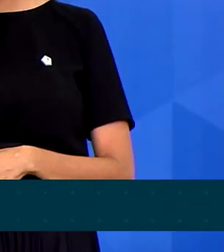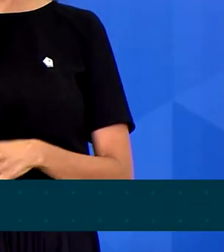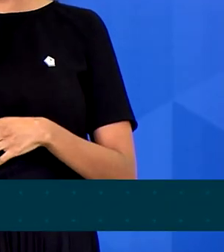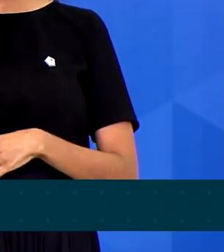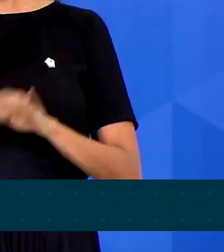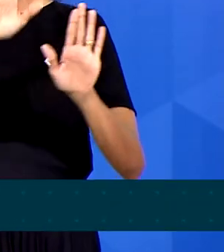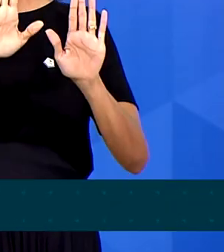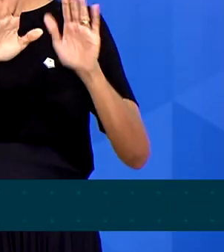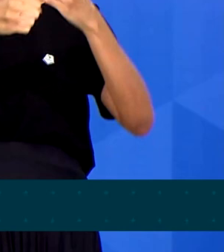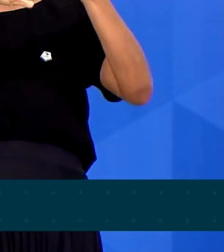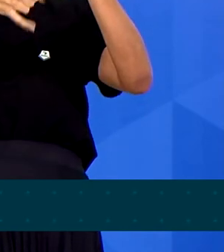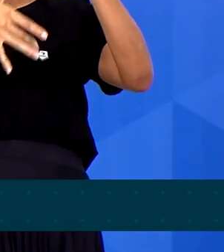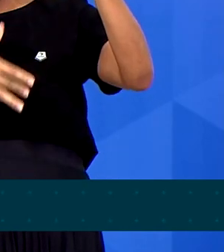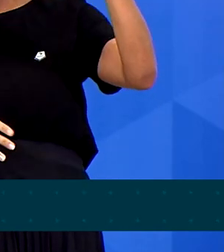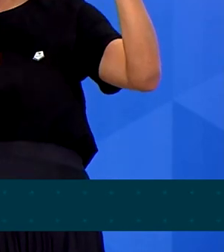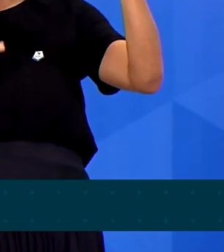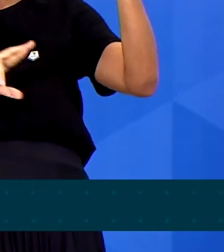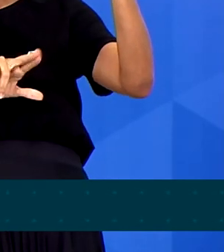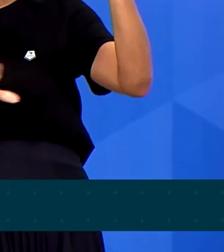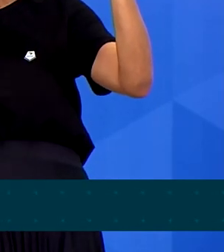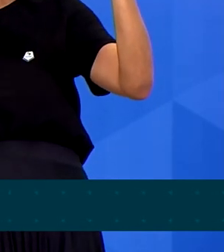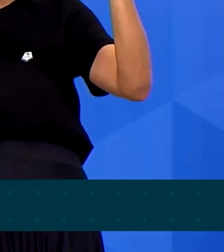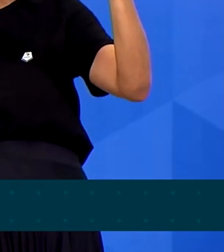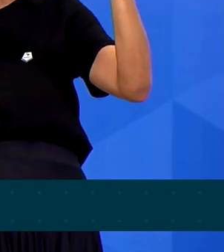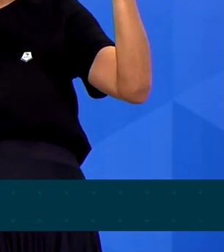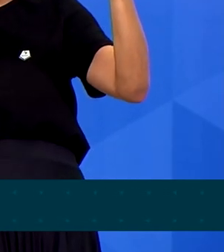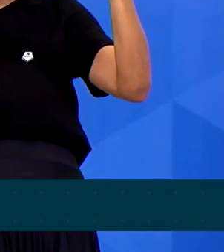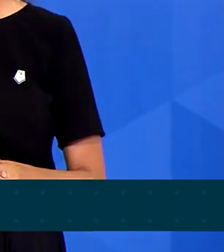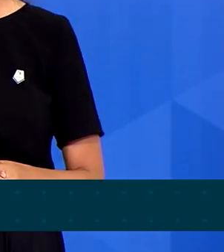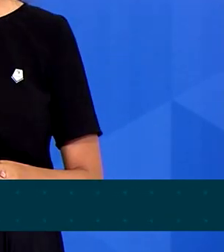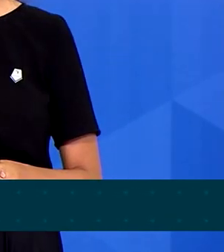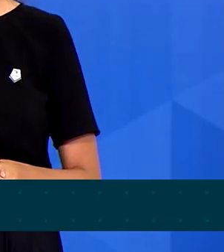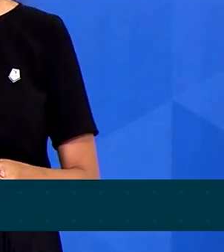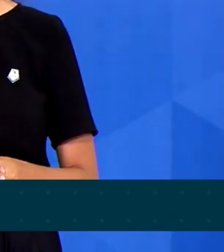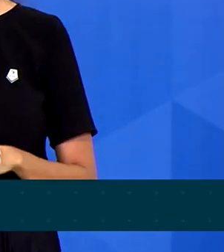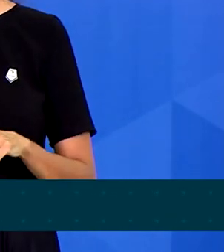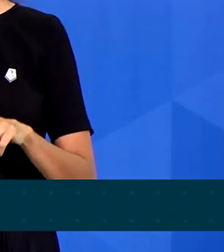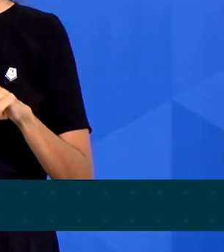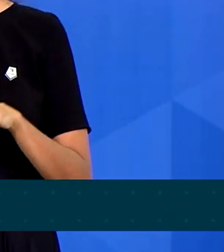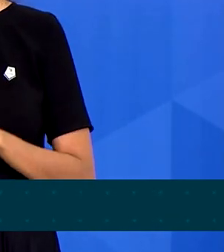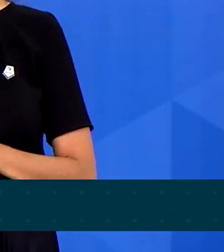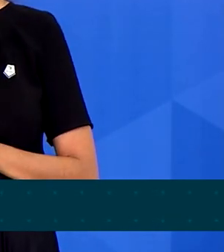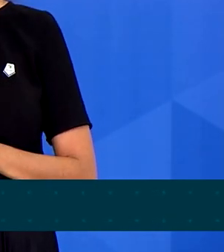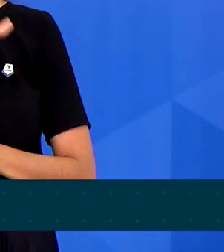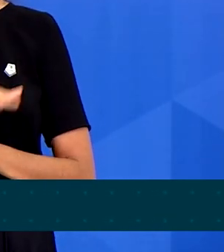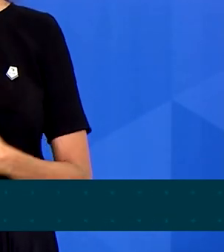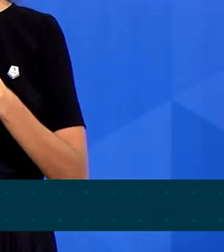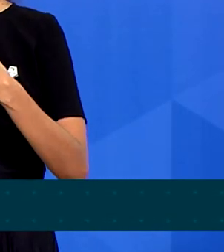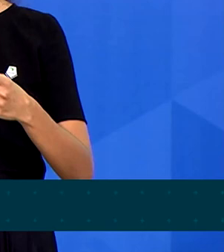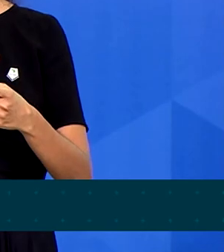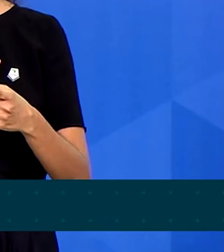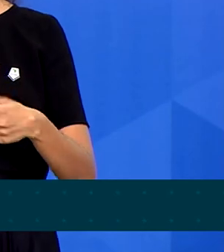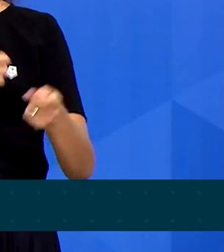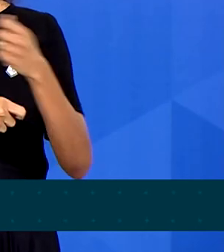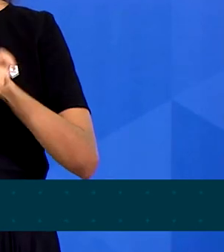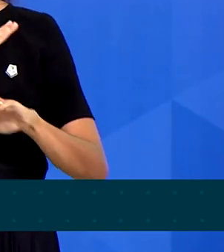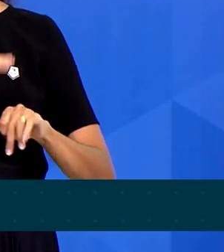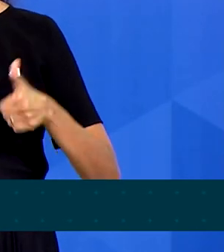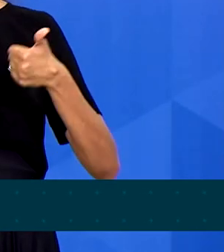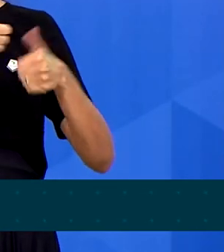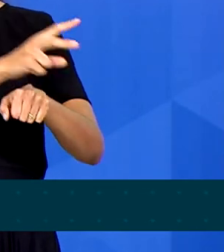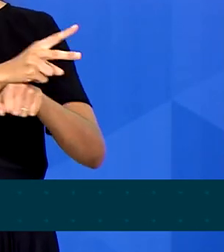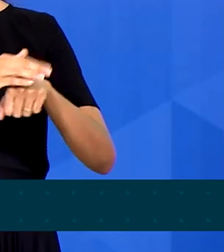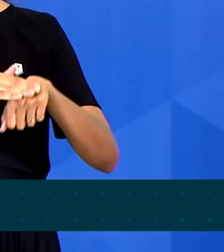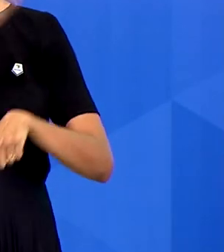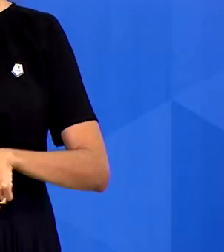você ganhe um aprimoramento e uma melhoria de eficiência. Nós estamos falando de um ambiente de negócio melhor, com mais crédito, mais